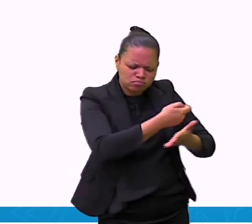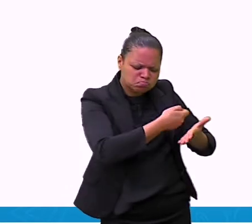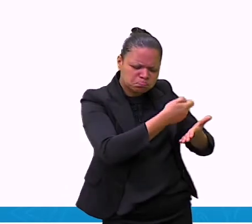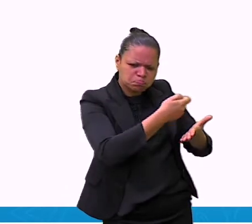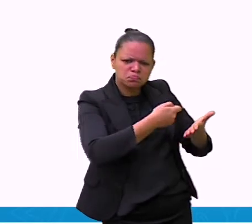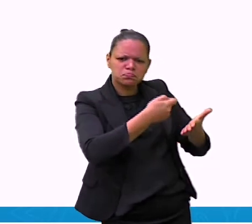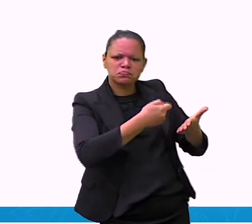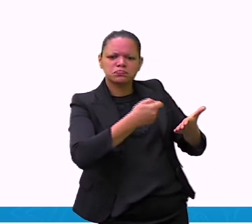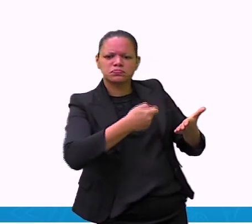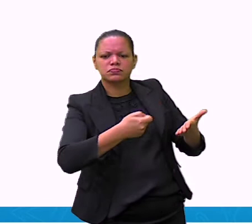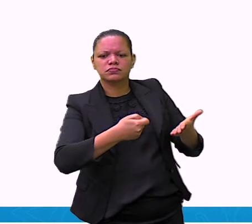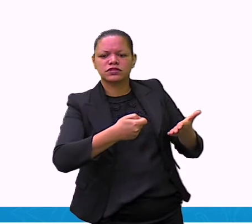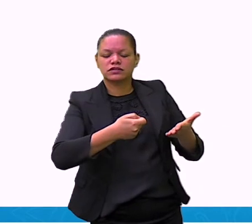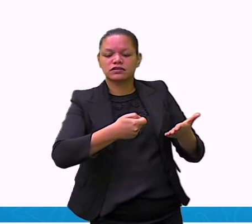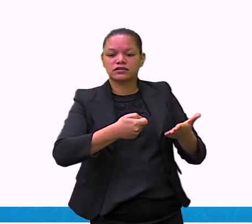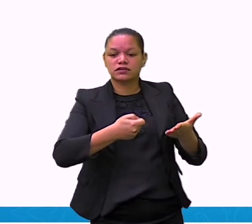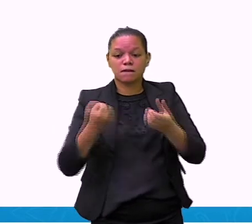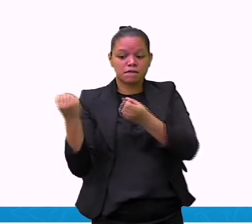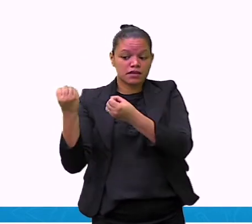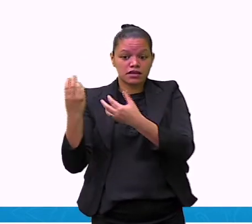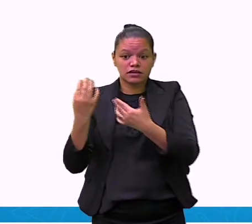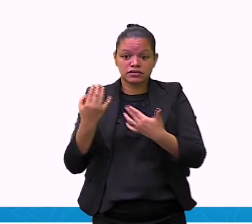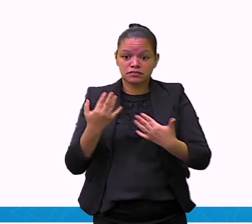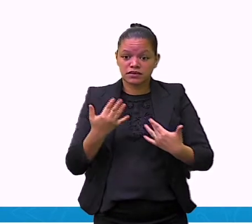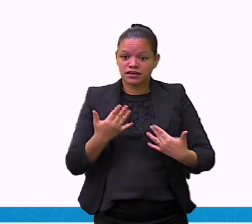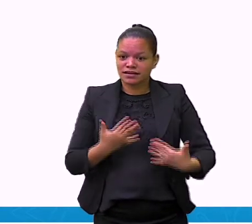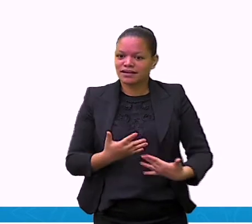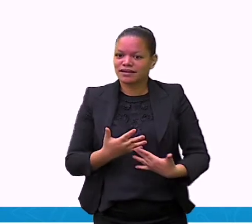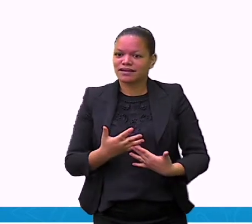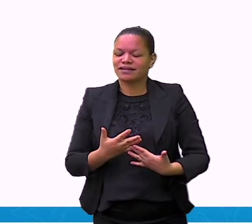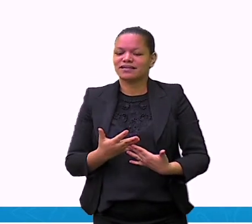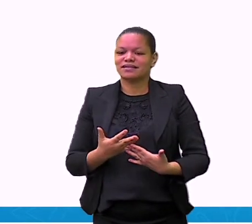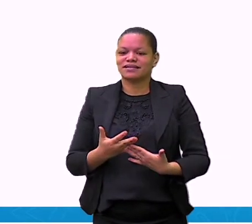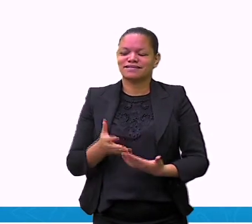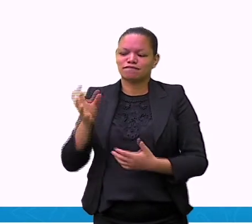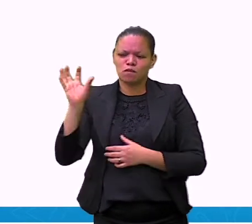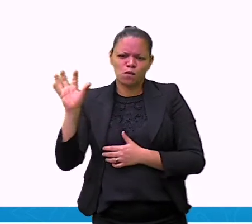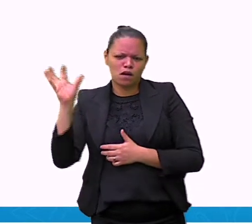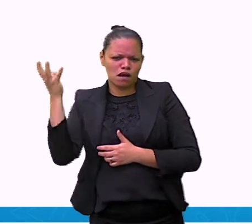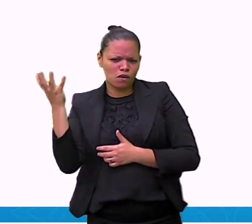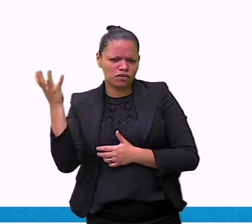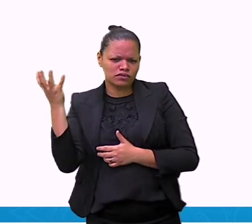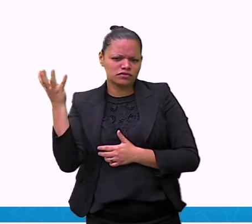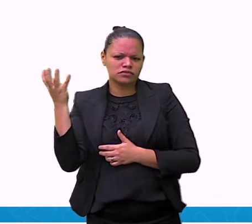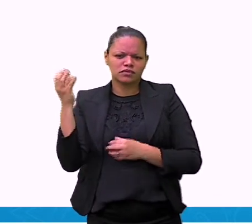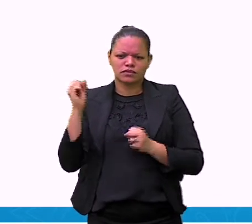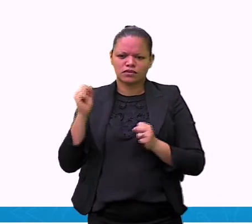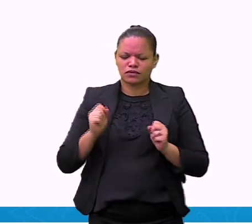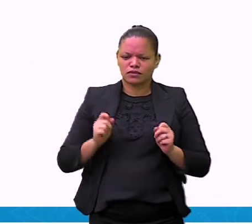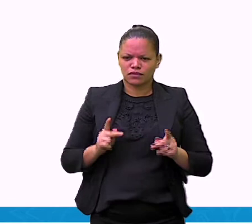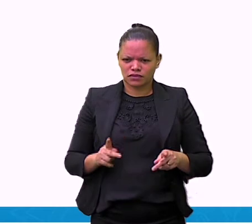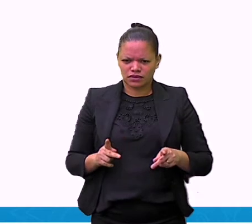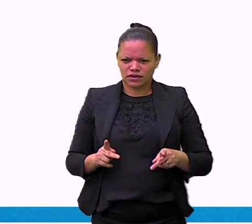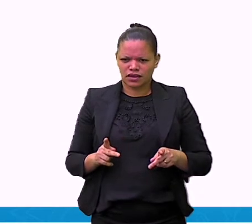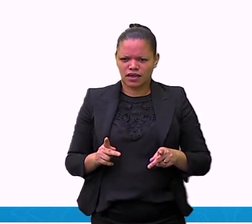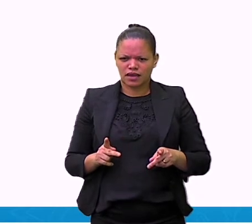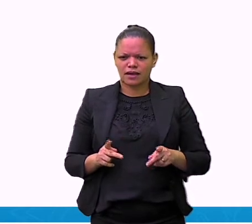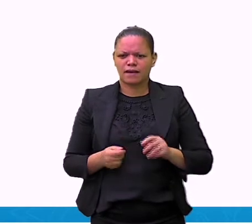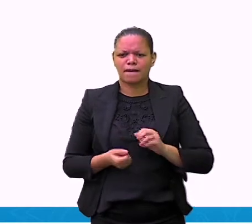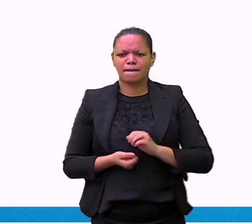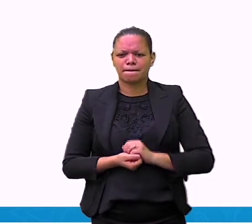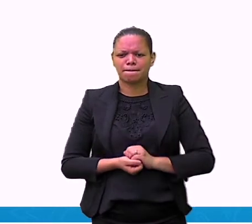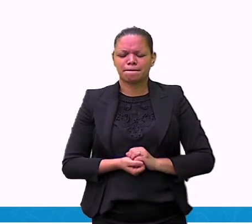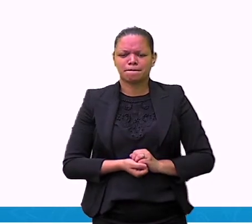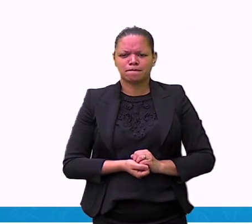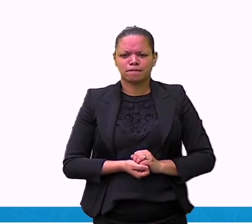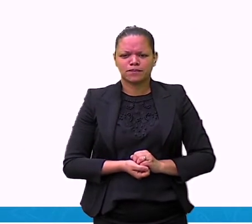explicando o momento ou um acontecimento ou descrevendo mesmo